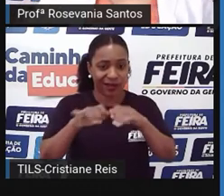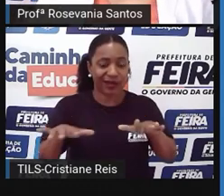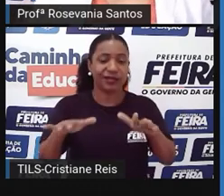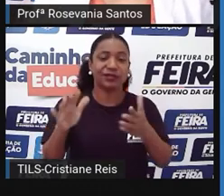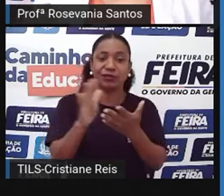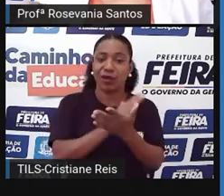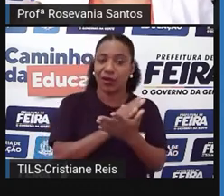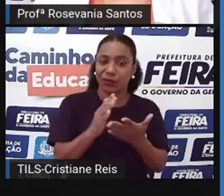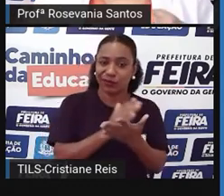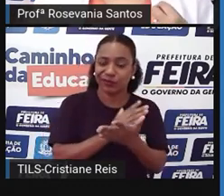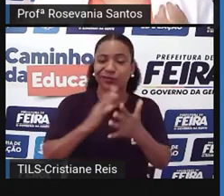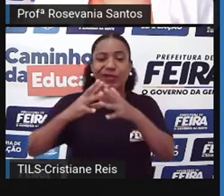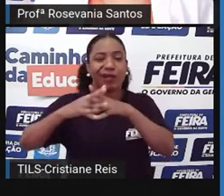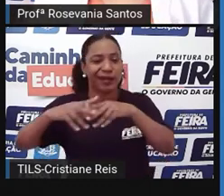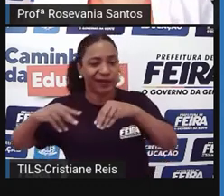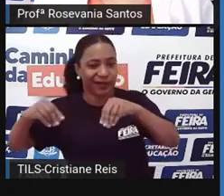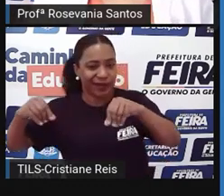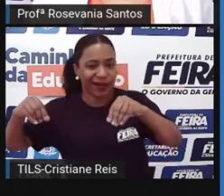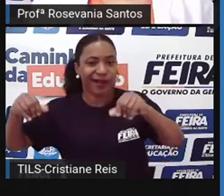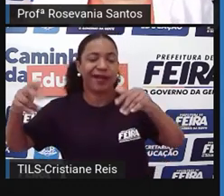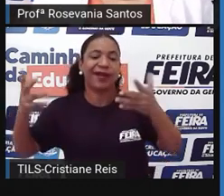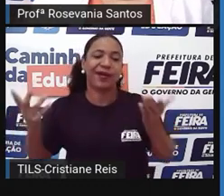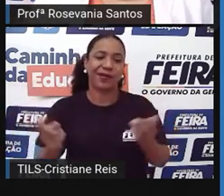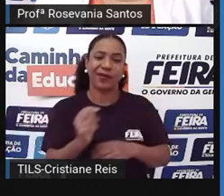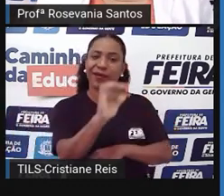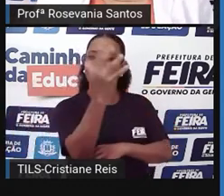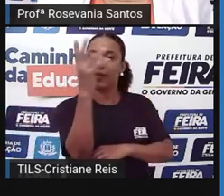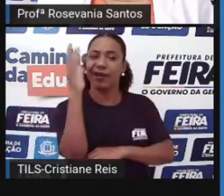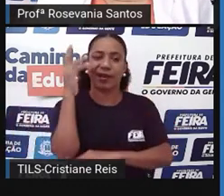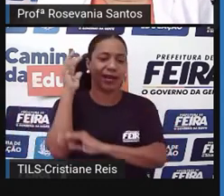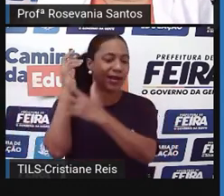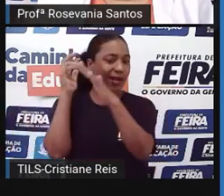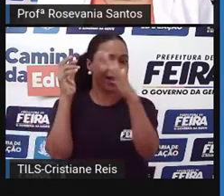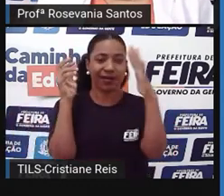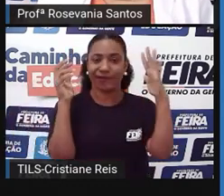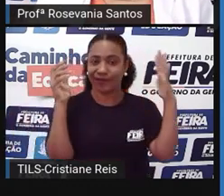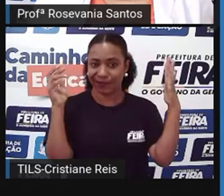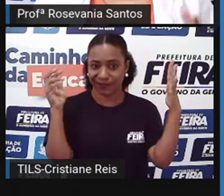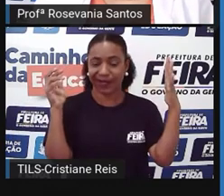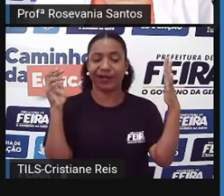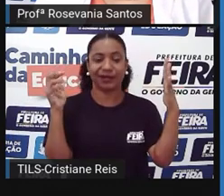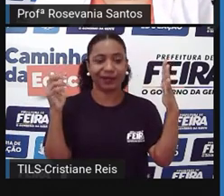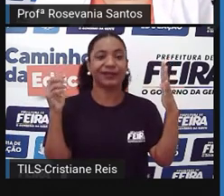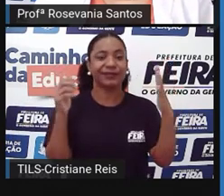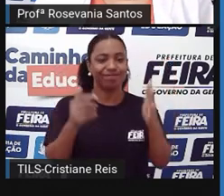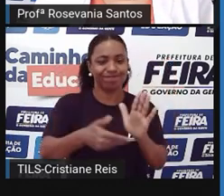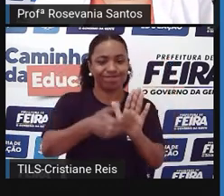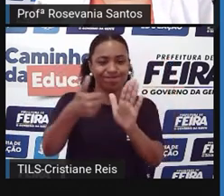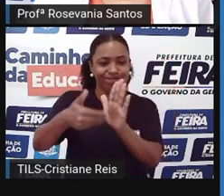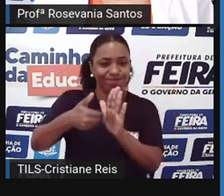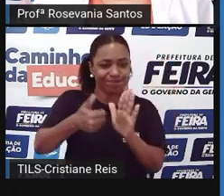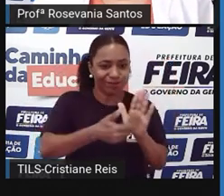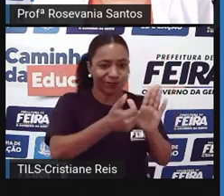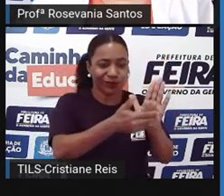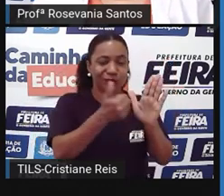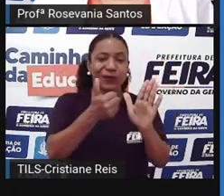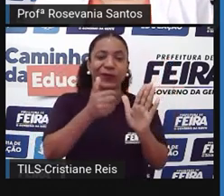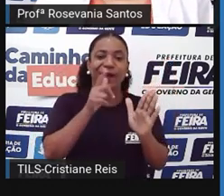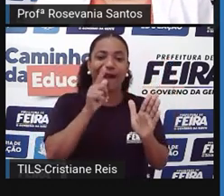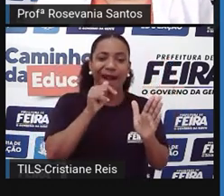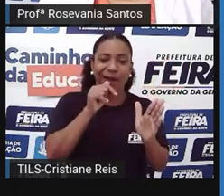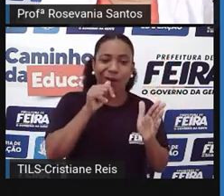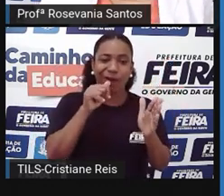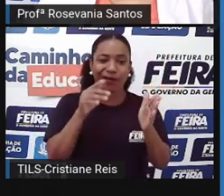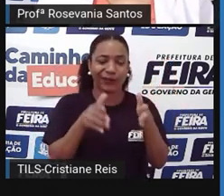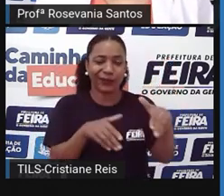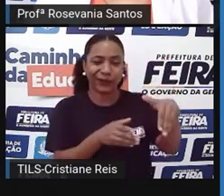tirada a mata ciliar, o fato dele ter sido também, né, mudado parte do seu curso ou tirada parte das suas